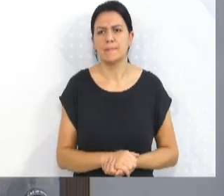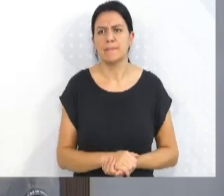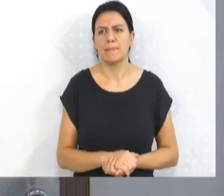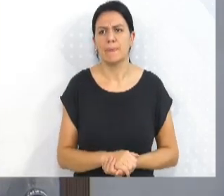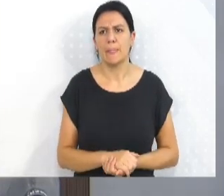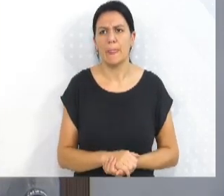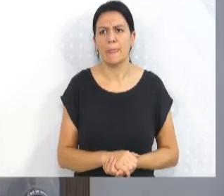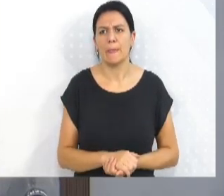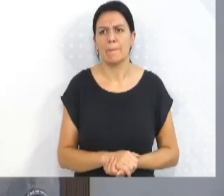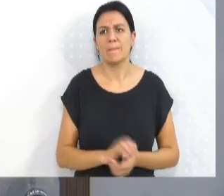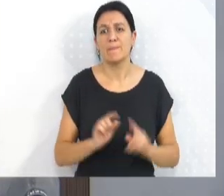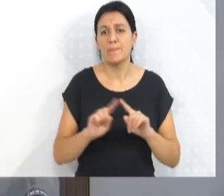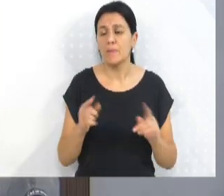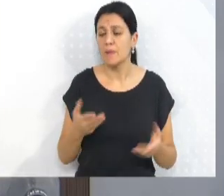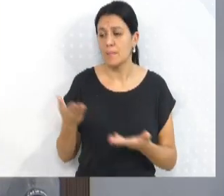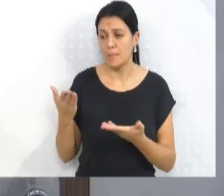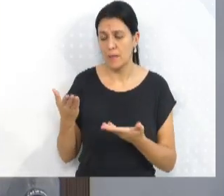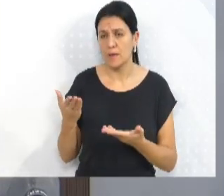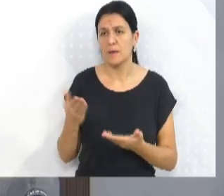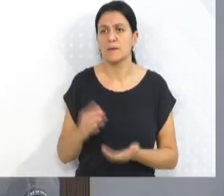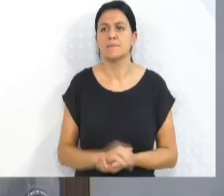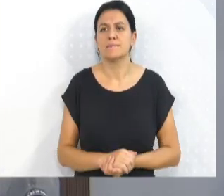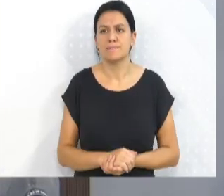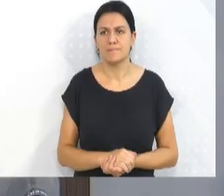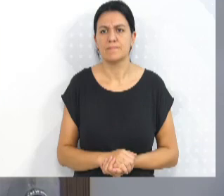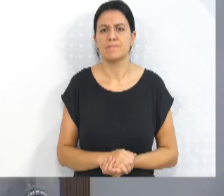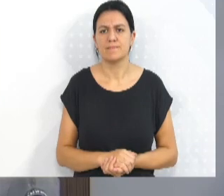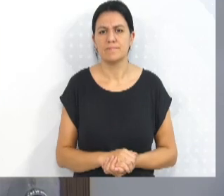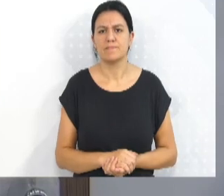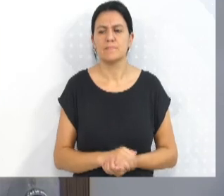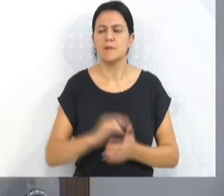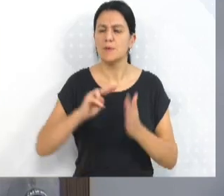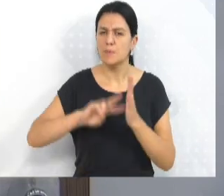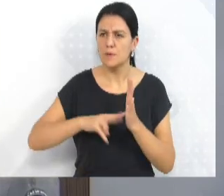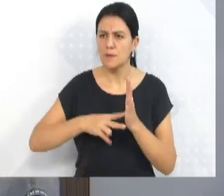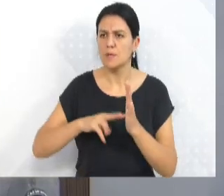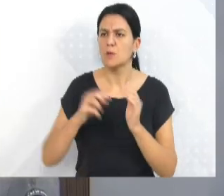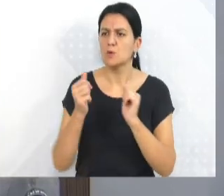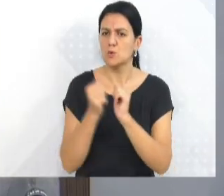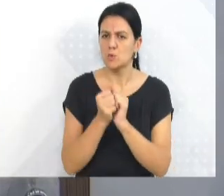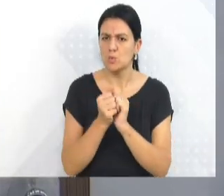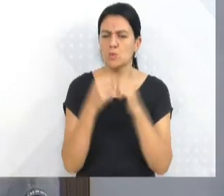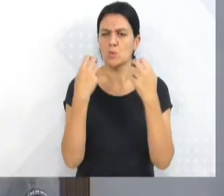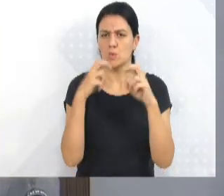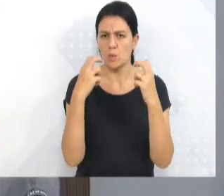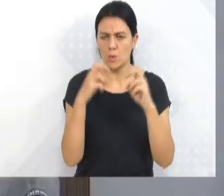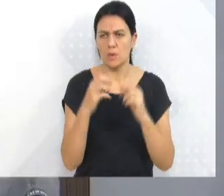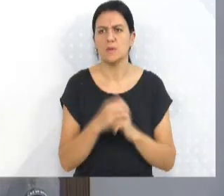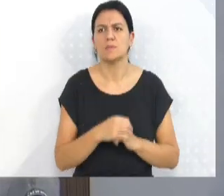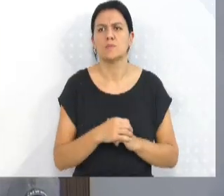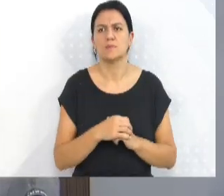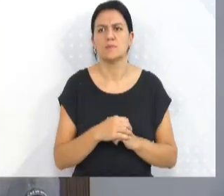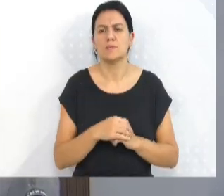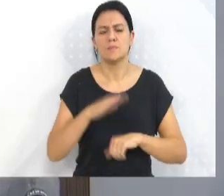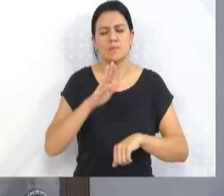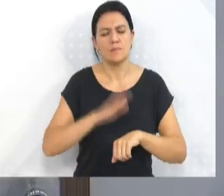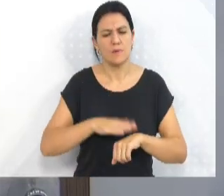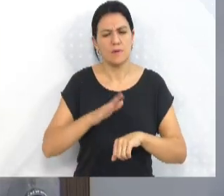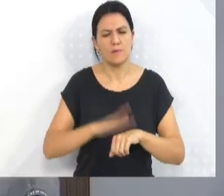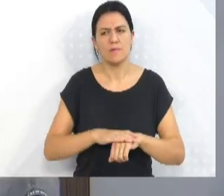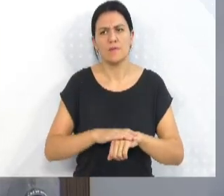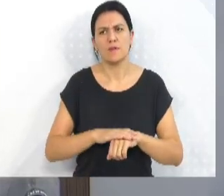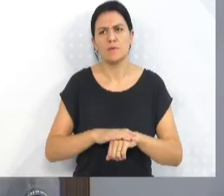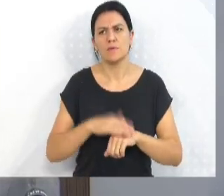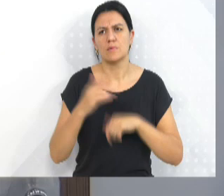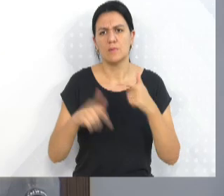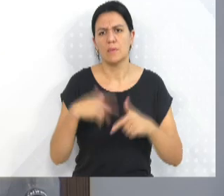Mas você, seu Osnir, e o Sintranscall, e todos os trabalhadores de transporte público têm feito a